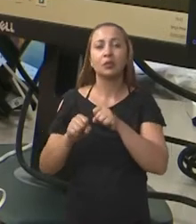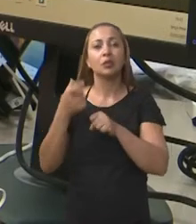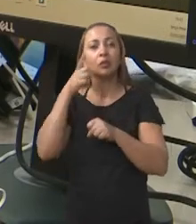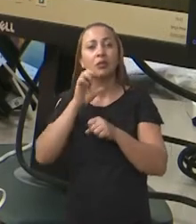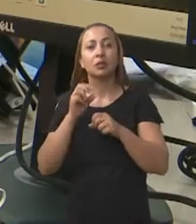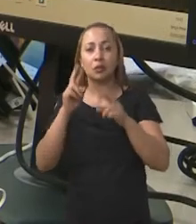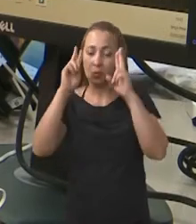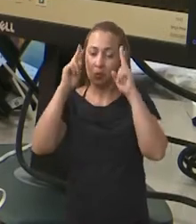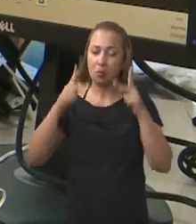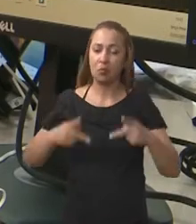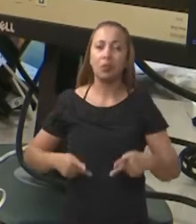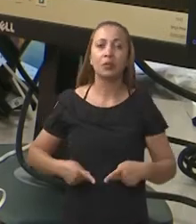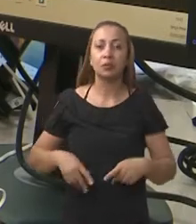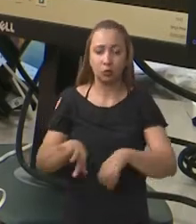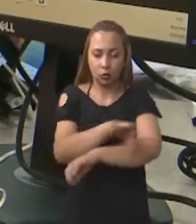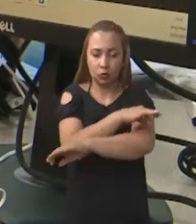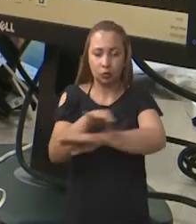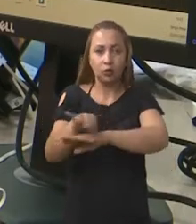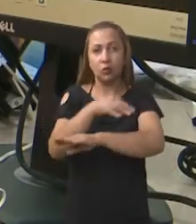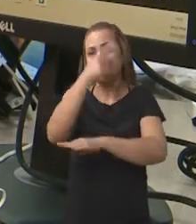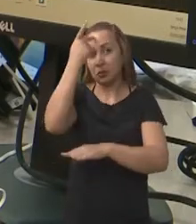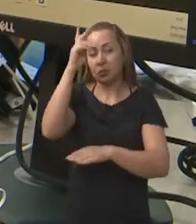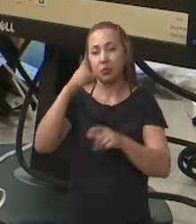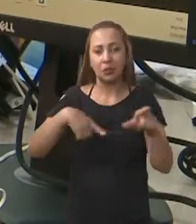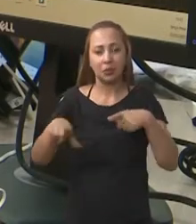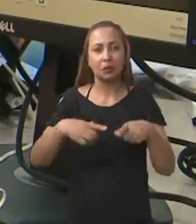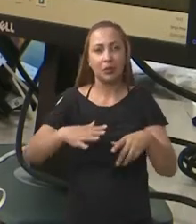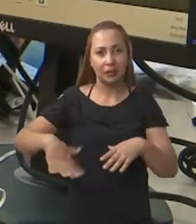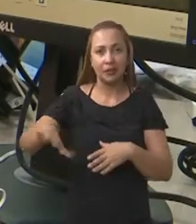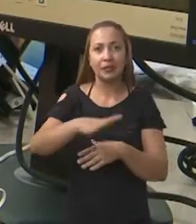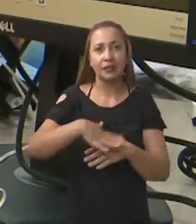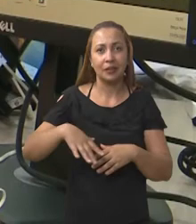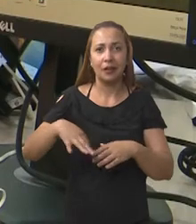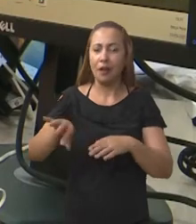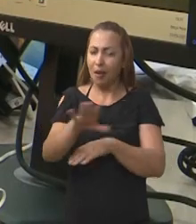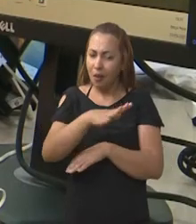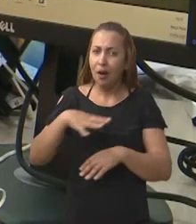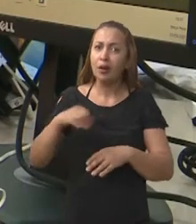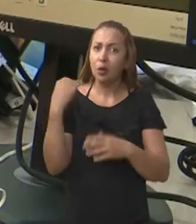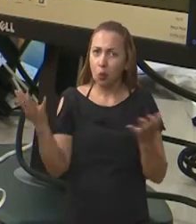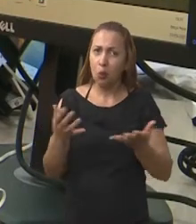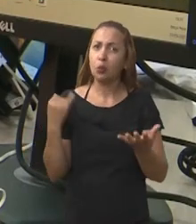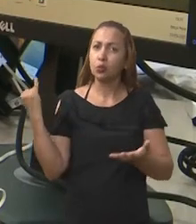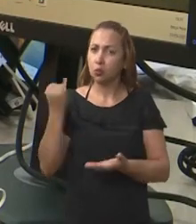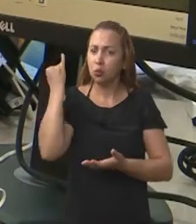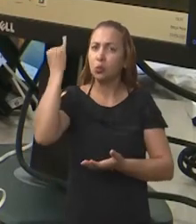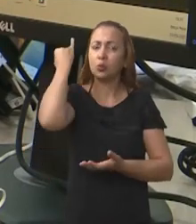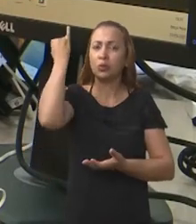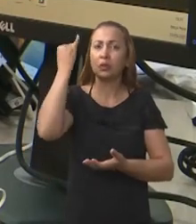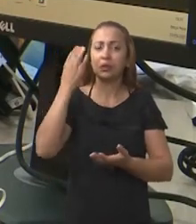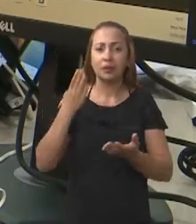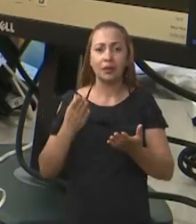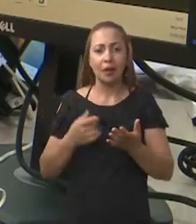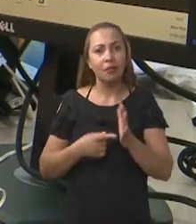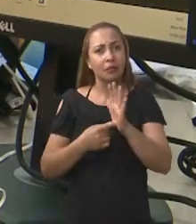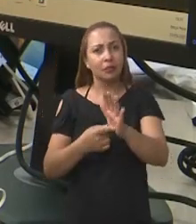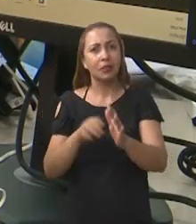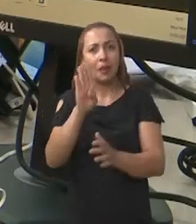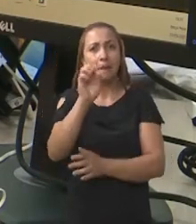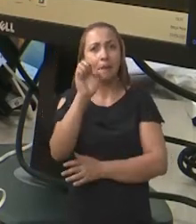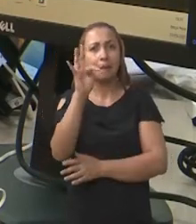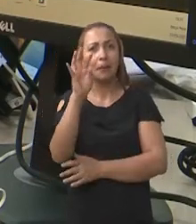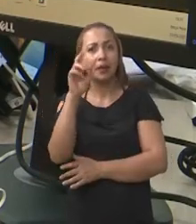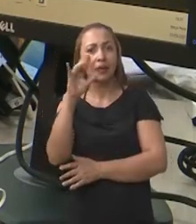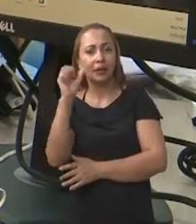humanos, engenheiros para trabalhar nessa área, que é uma área hoje extremamente importante, você colocar baterias